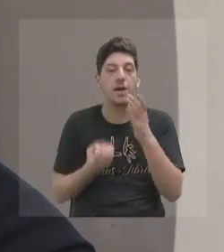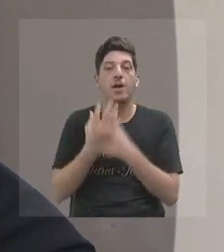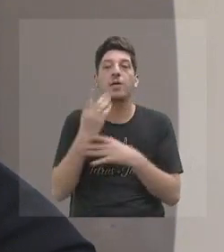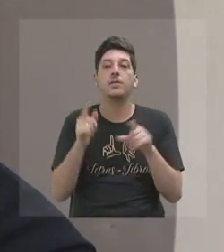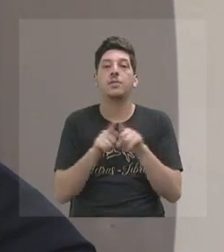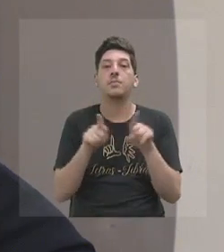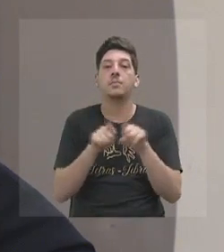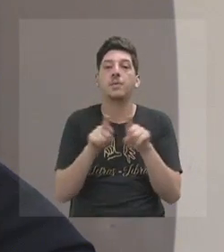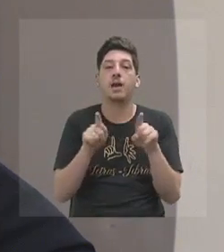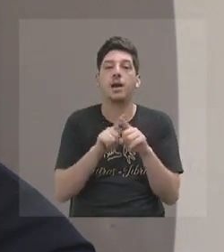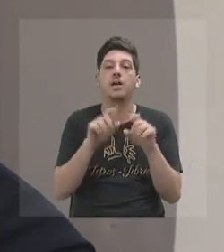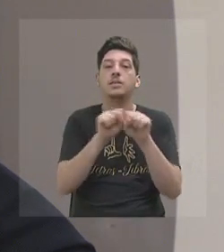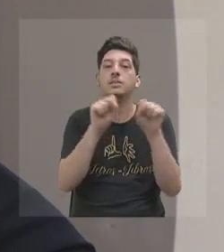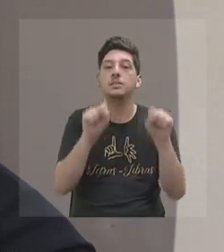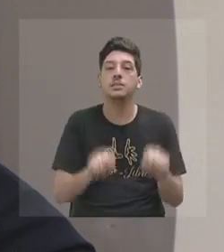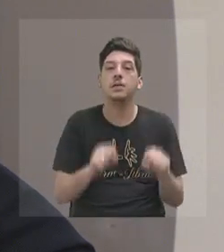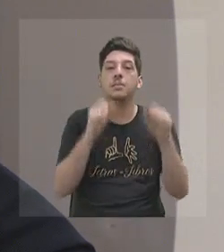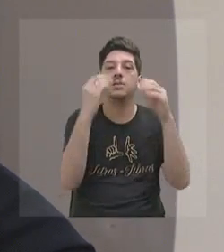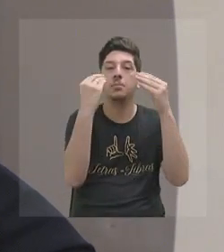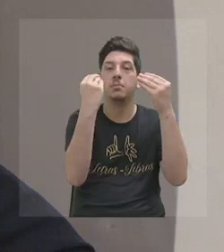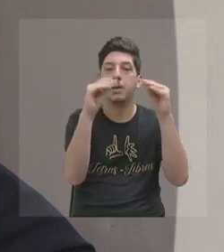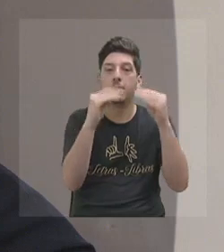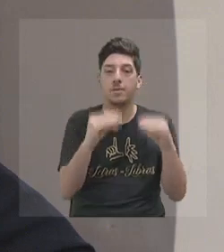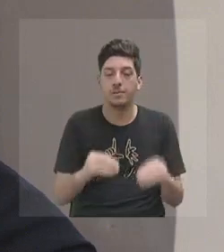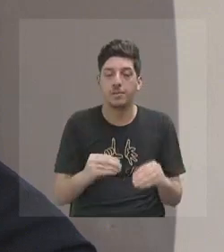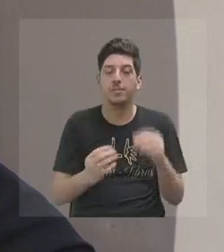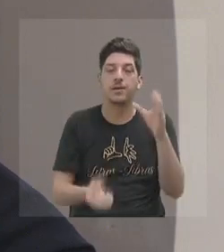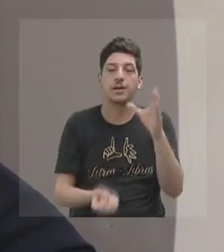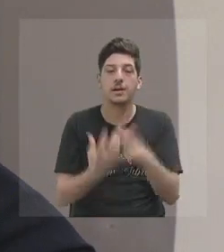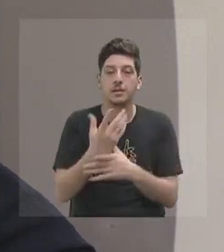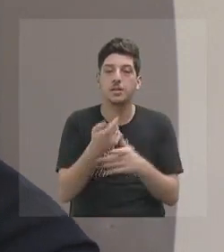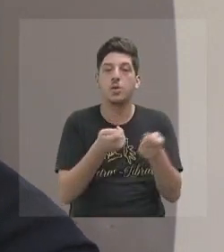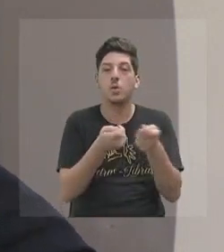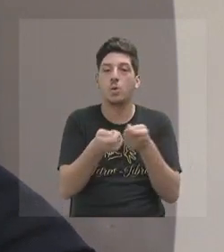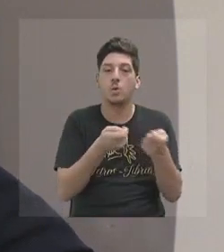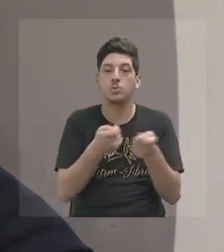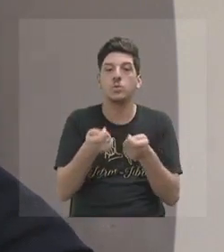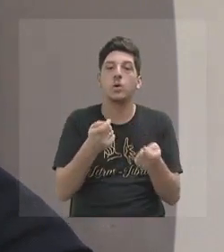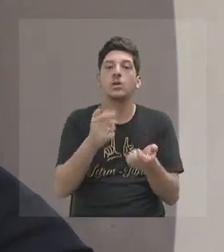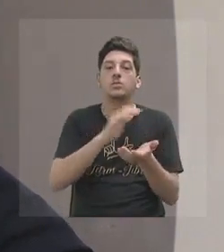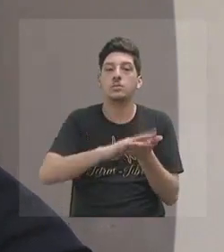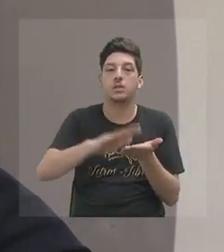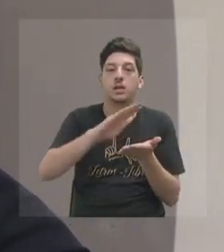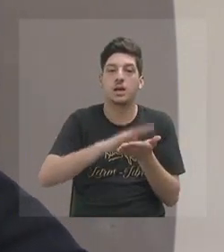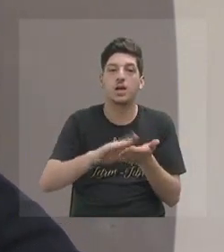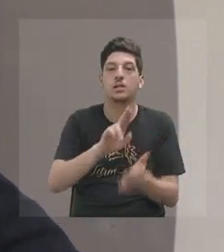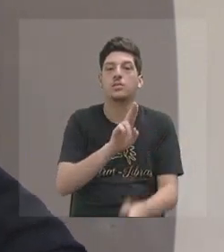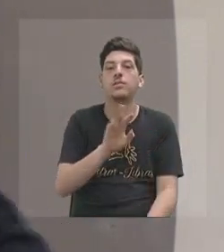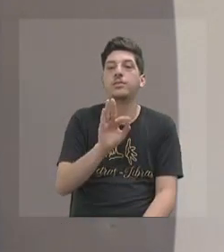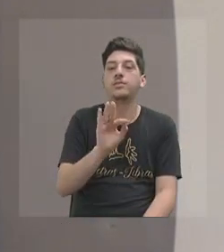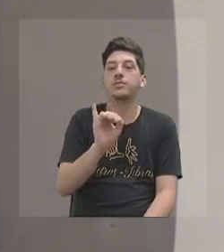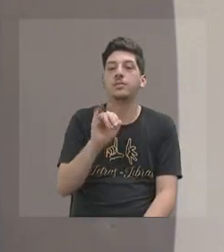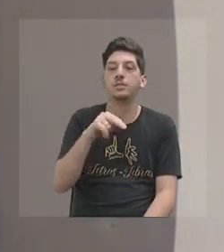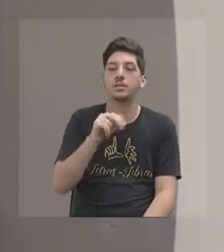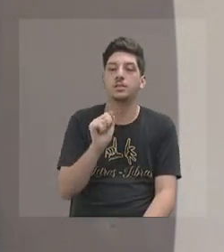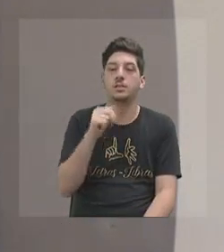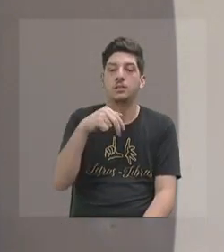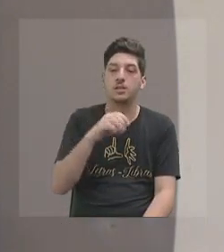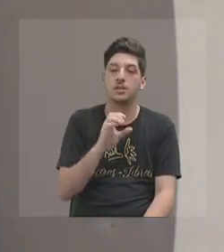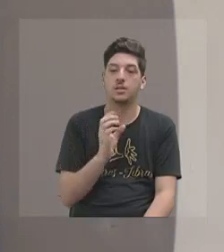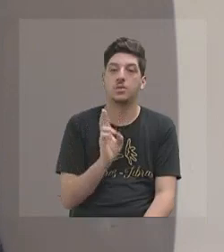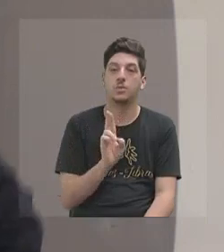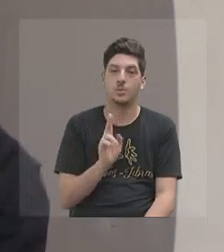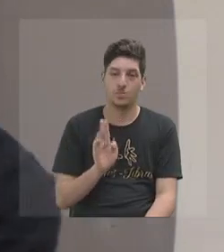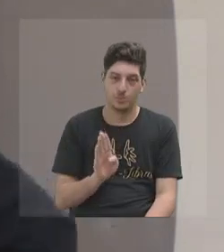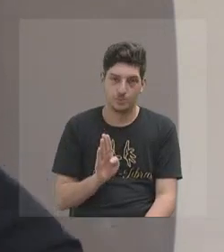sistema de digitalização e criação e controle das contas, que chama Finampub. Então, todas as